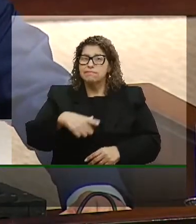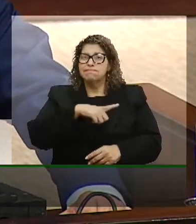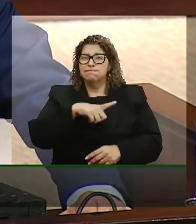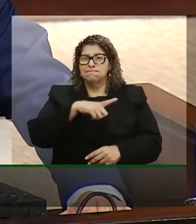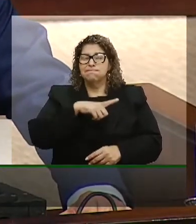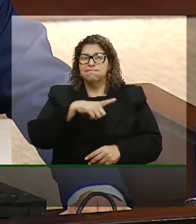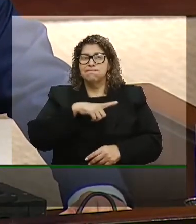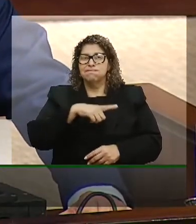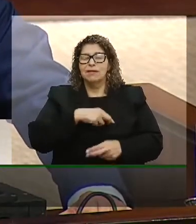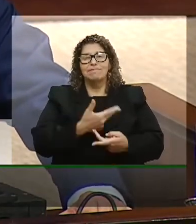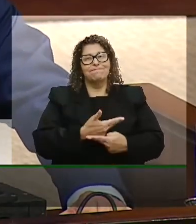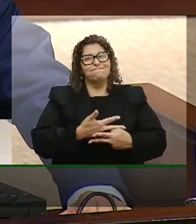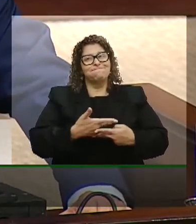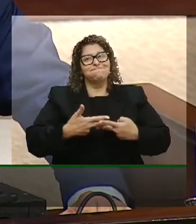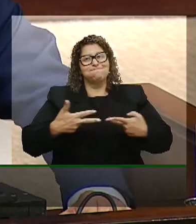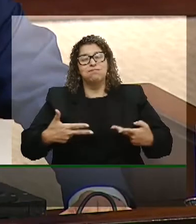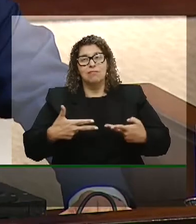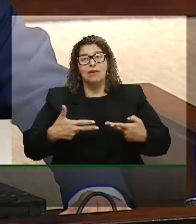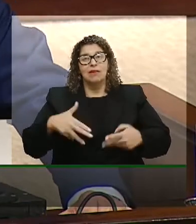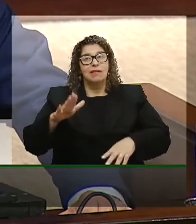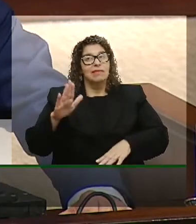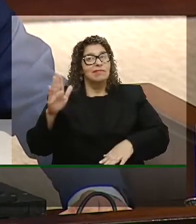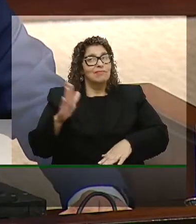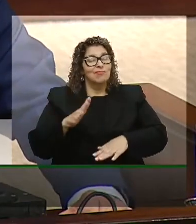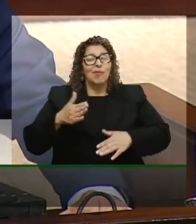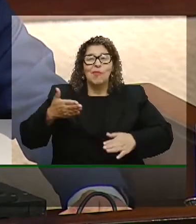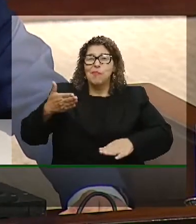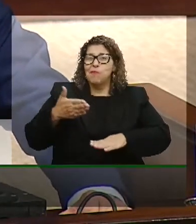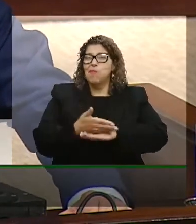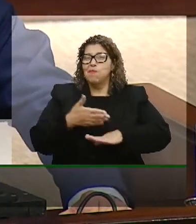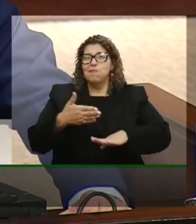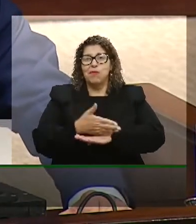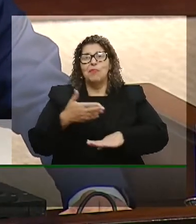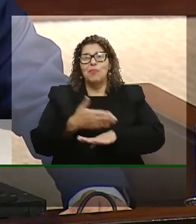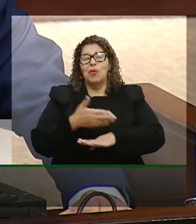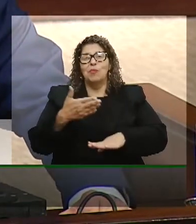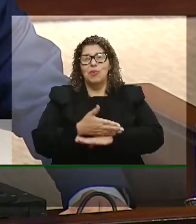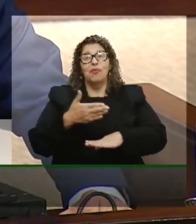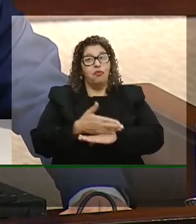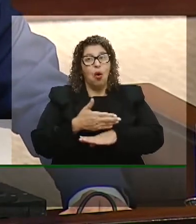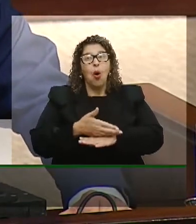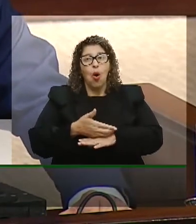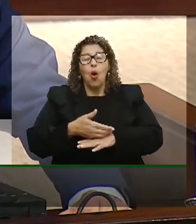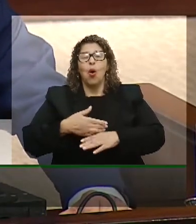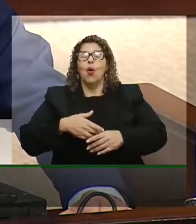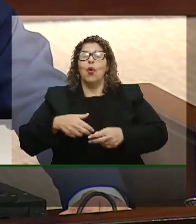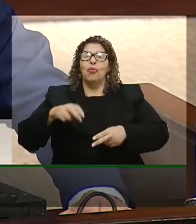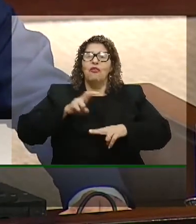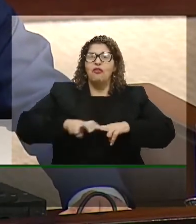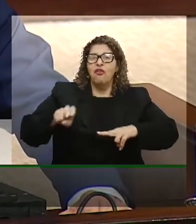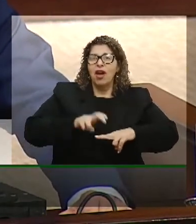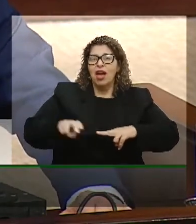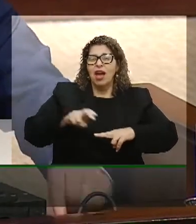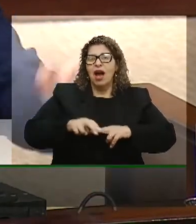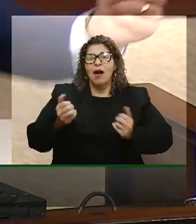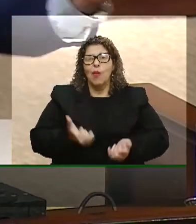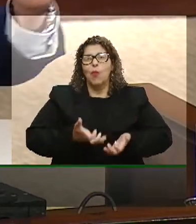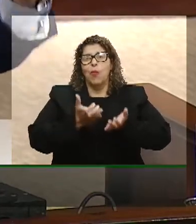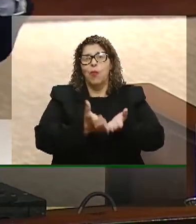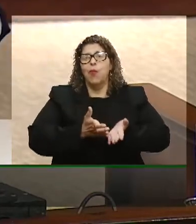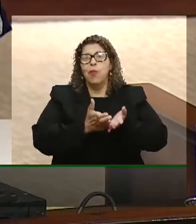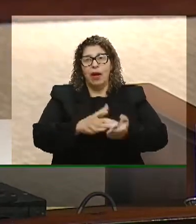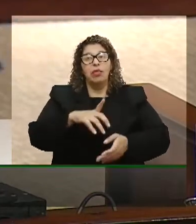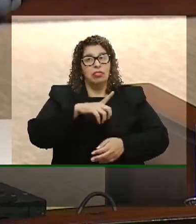uma diversificação e um aumento da participação de outros modais modal ferroviário modal hidroviário nós